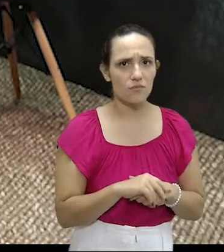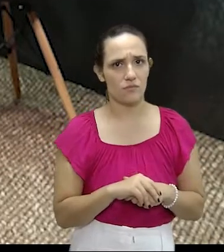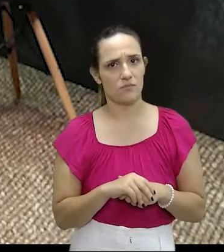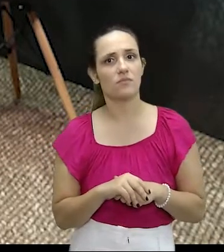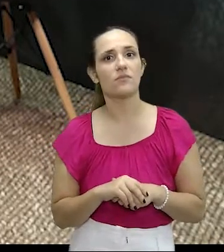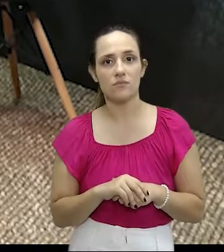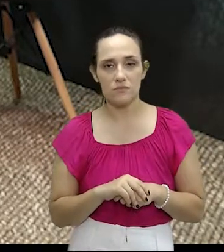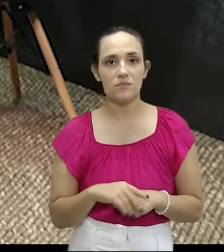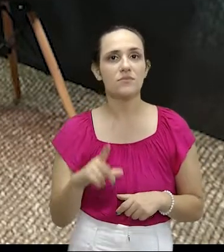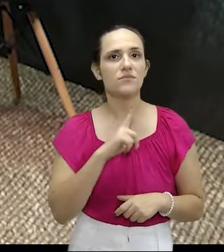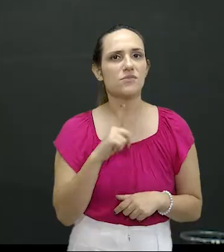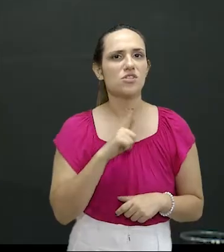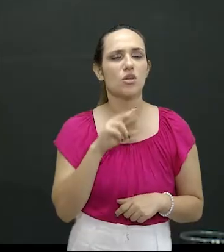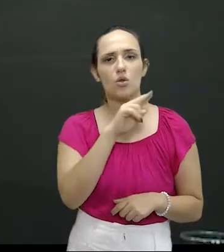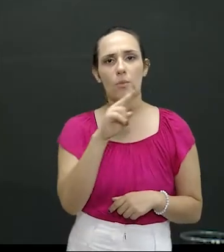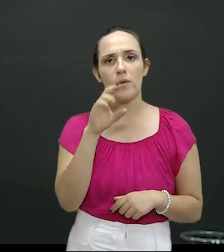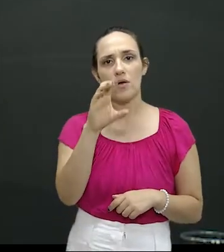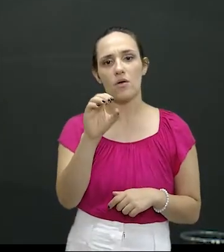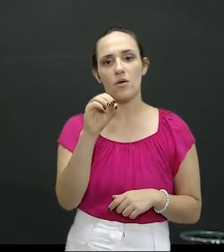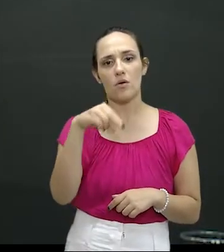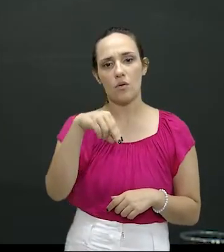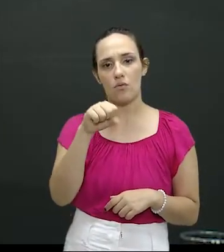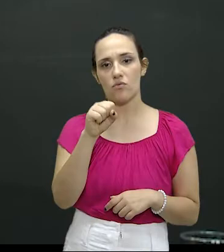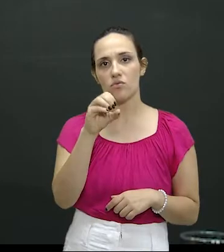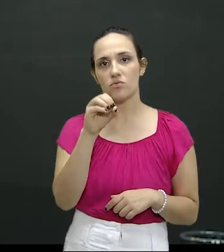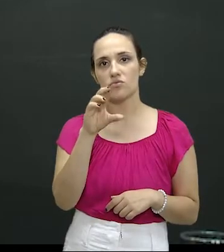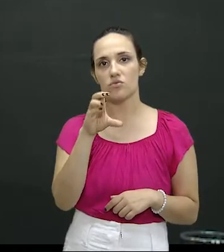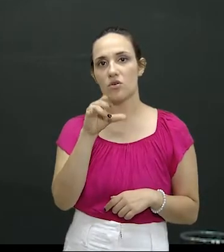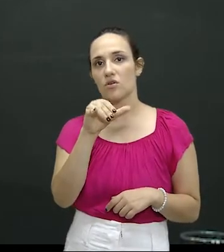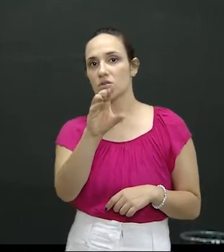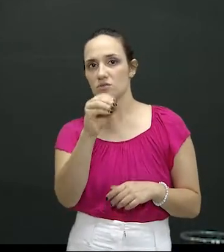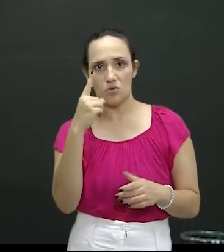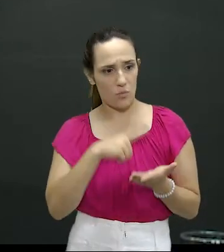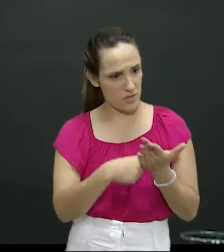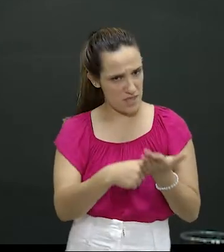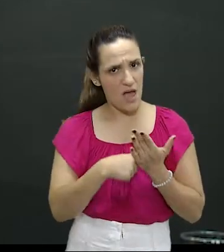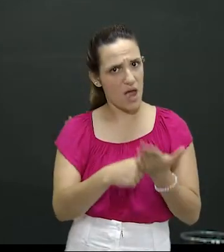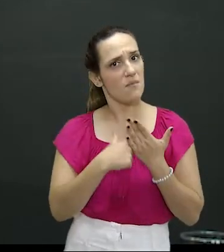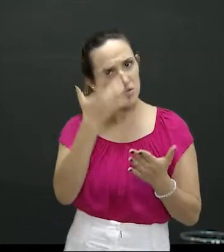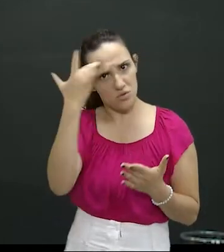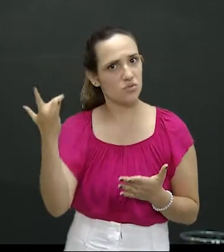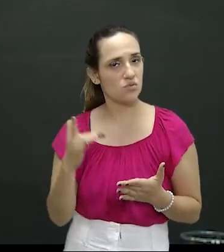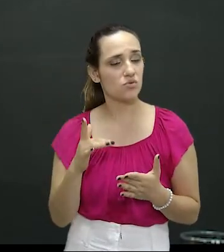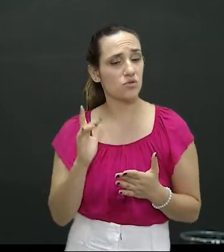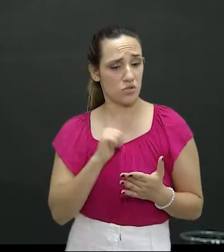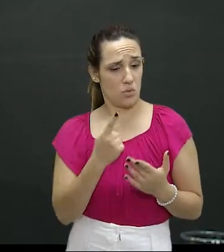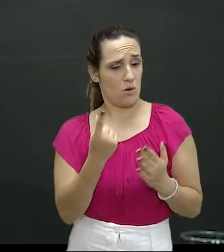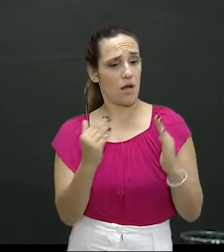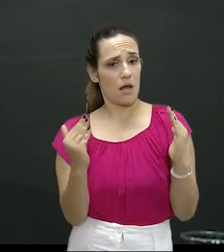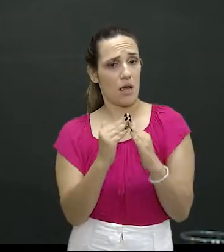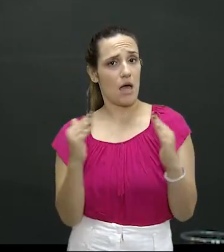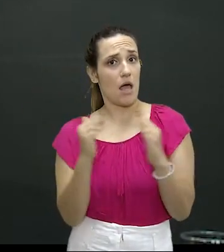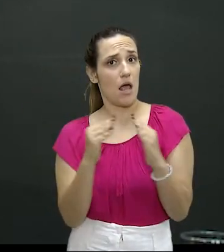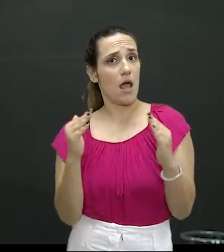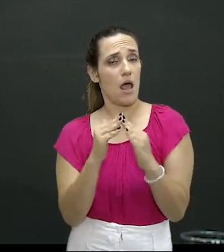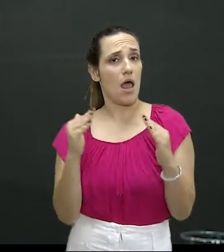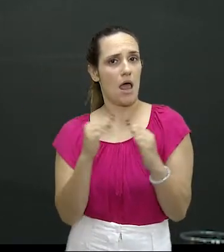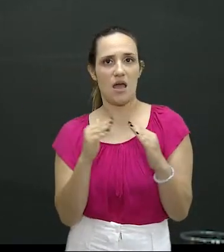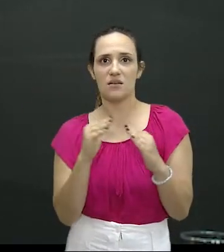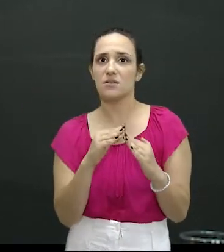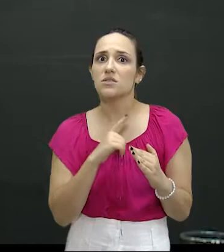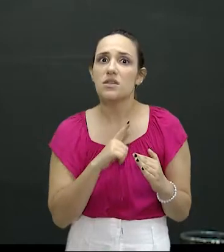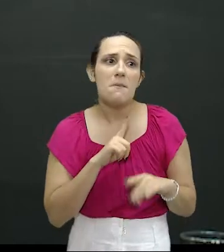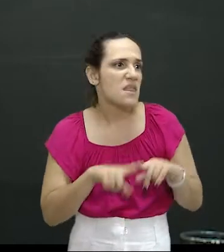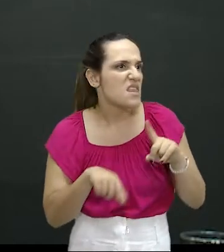consórcio de, entre aspas, sacoleiras contrabandistas que mantinha um imóvel ali no Distrito Dourados, muita